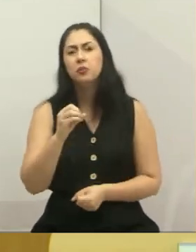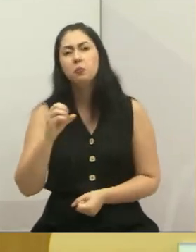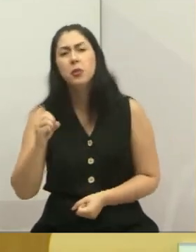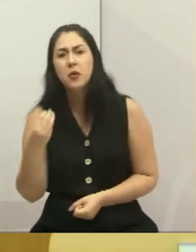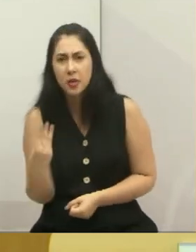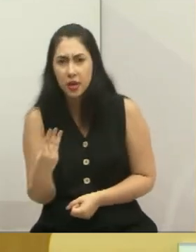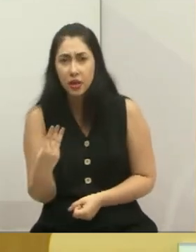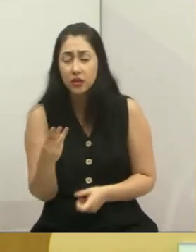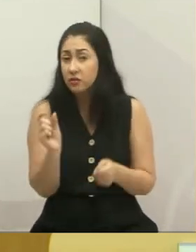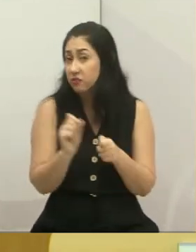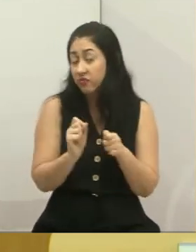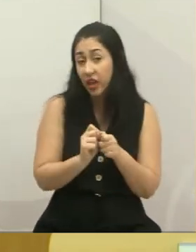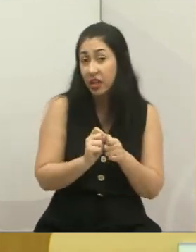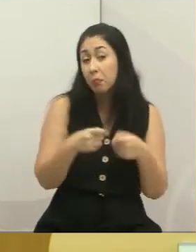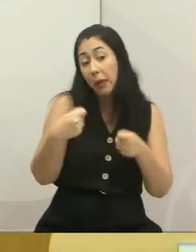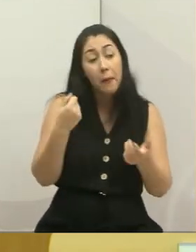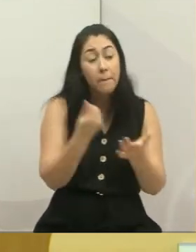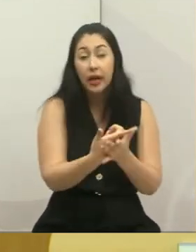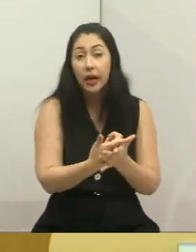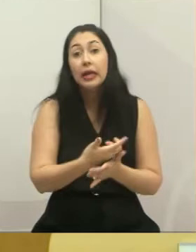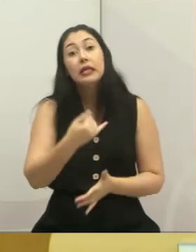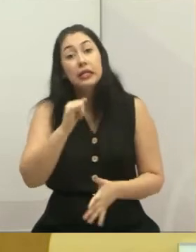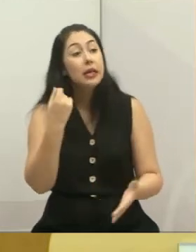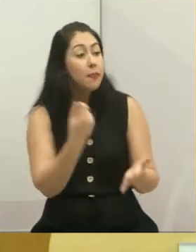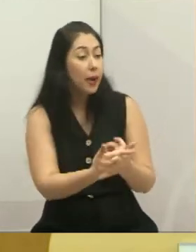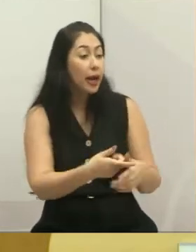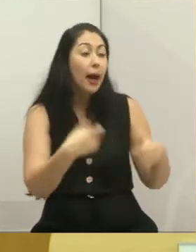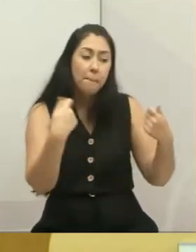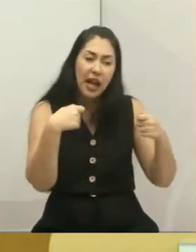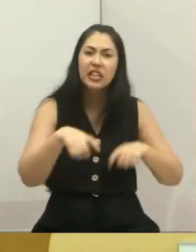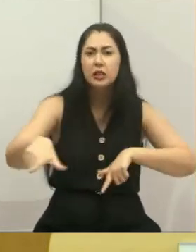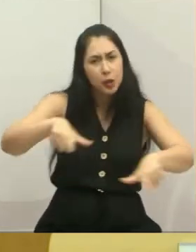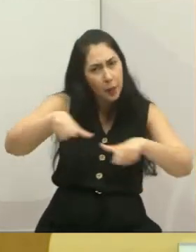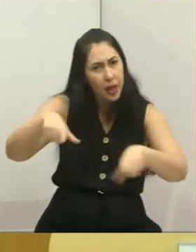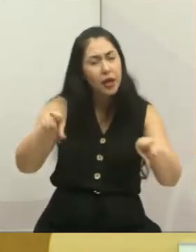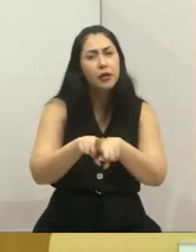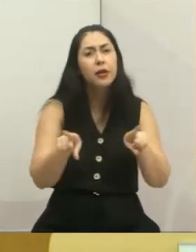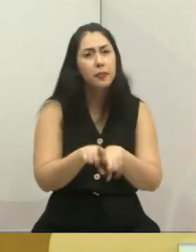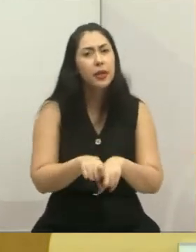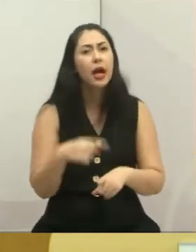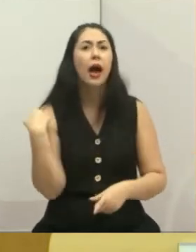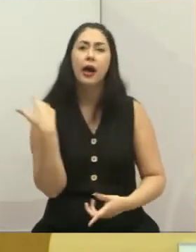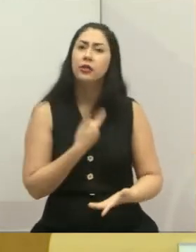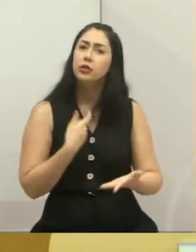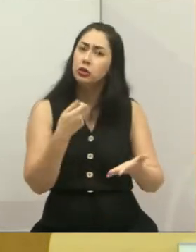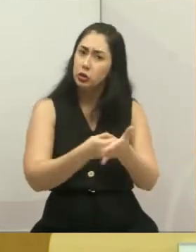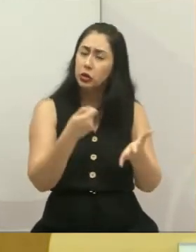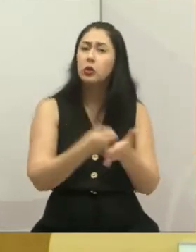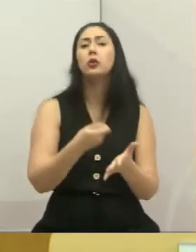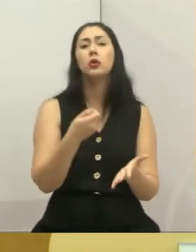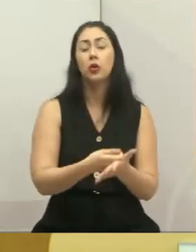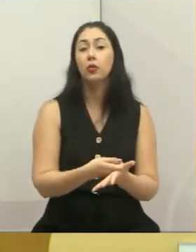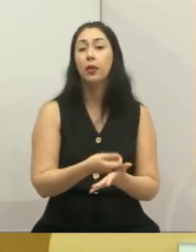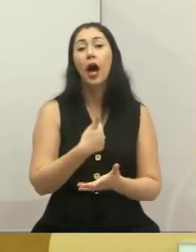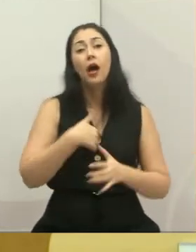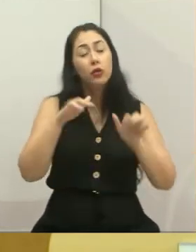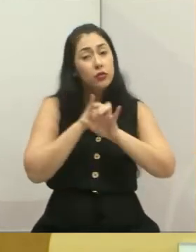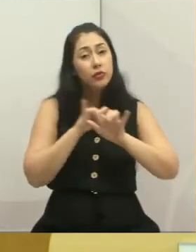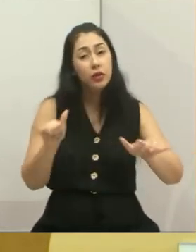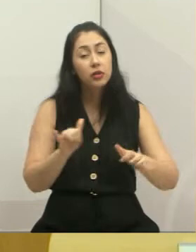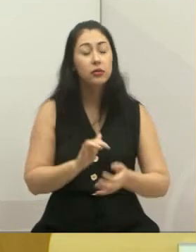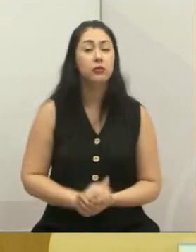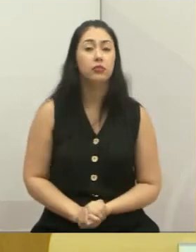foi feita para eles pagarem. Se eles pagam, eles têm que cobrar. E nós temos que cobrar, porque foi eleito pelo povo. Por isso que eu estou falando aqui dentro do tribunal.